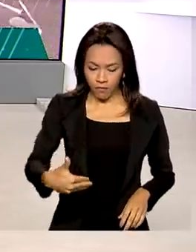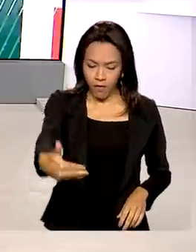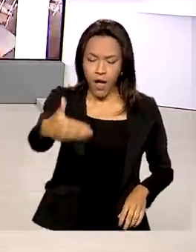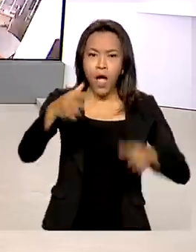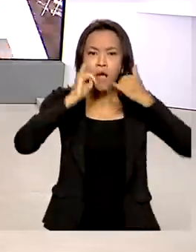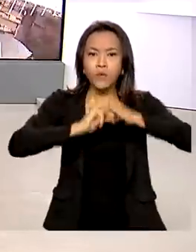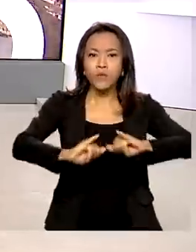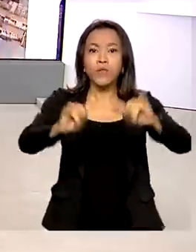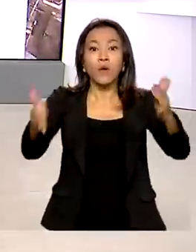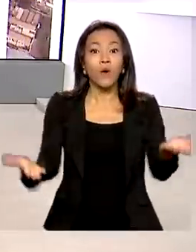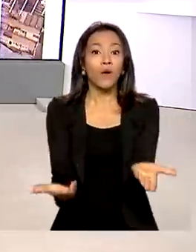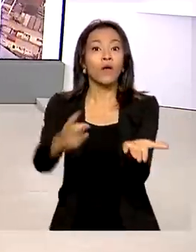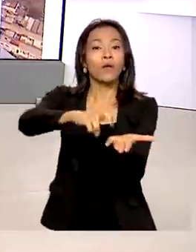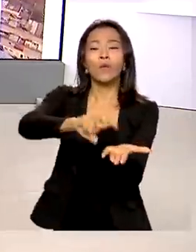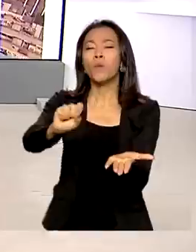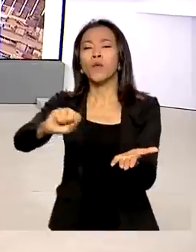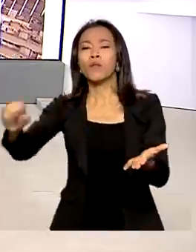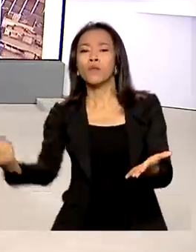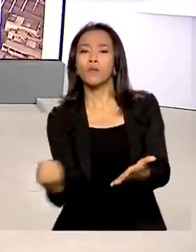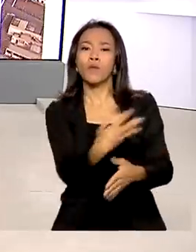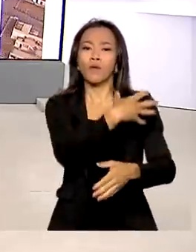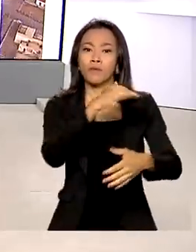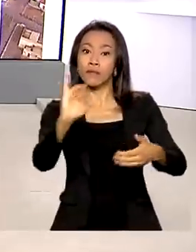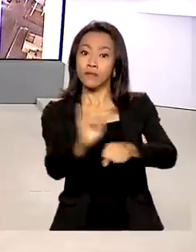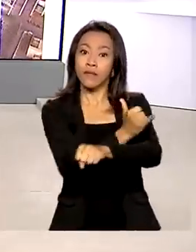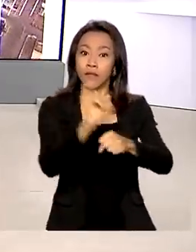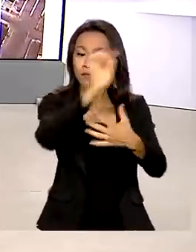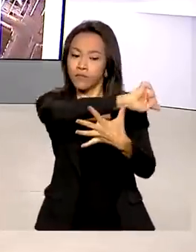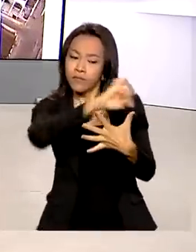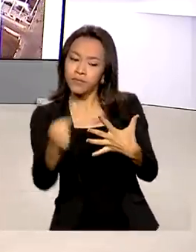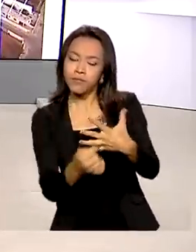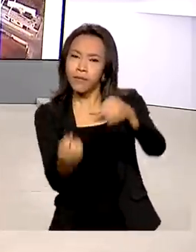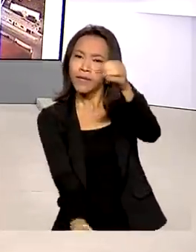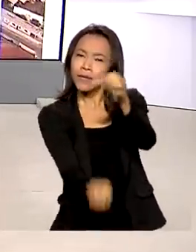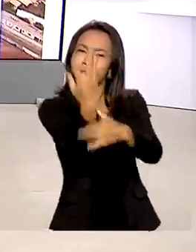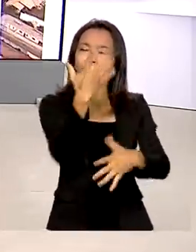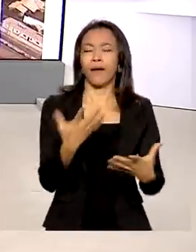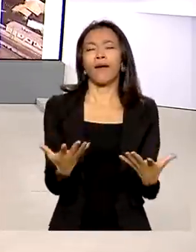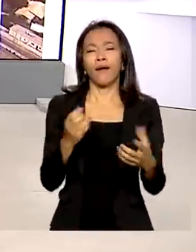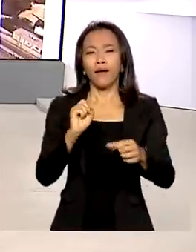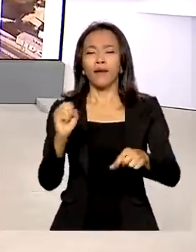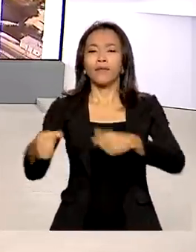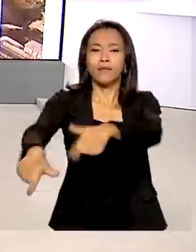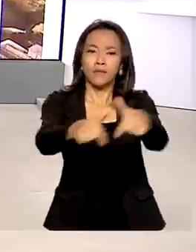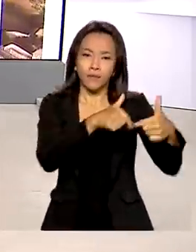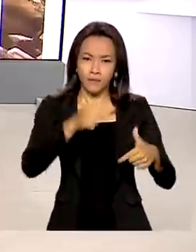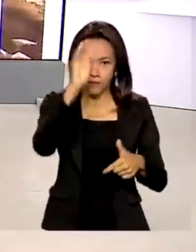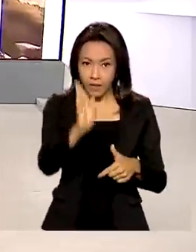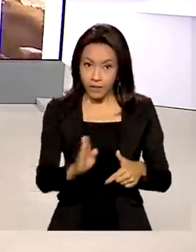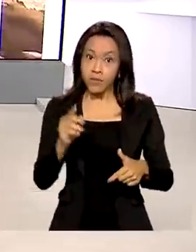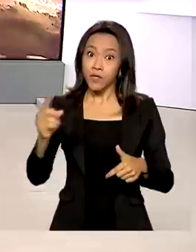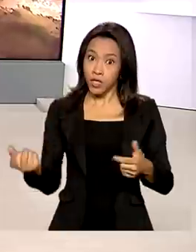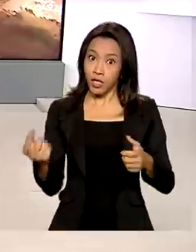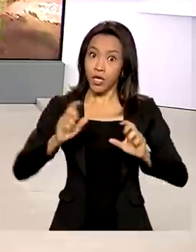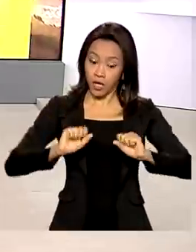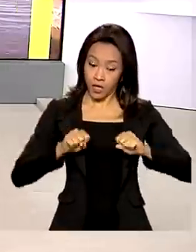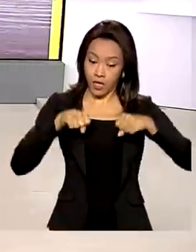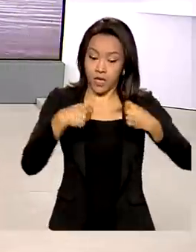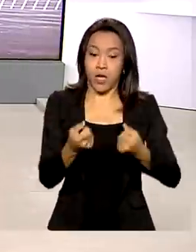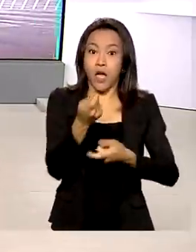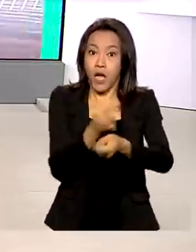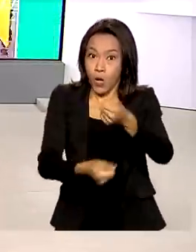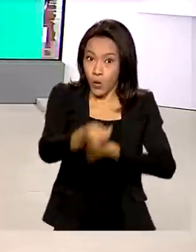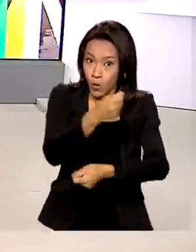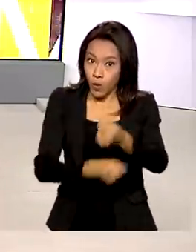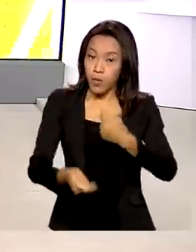agora de manhã novas medidas para criar mais empregos no país e retomar a economia por meio do programa Renda e